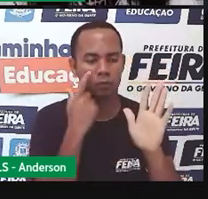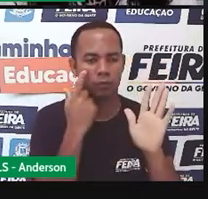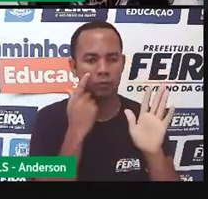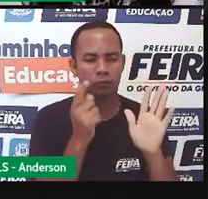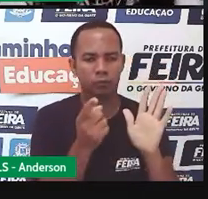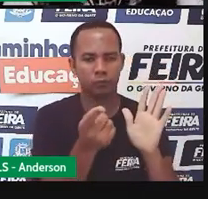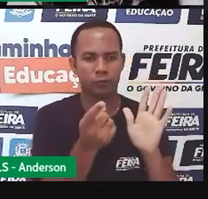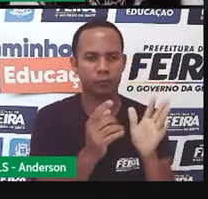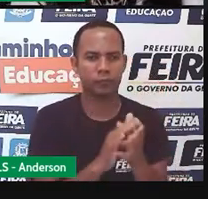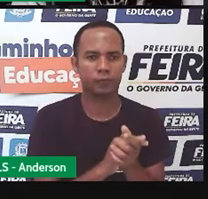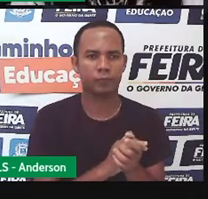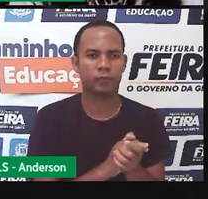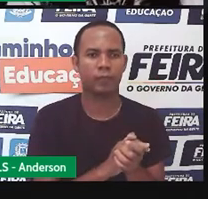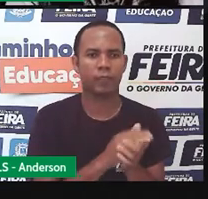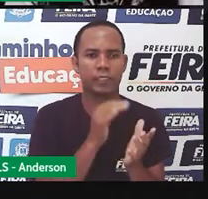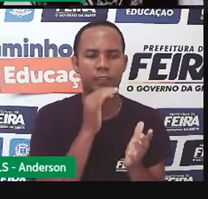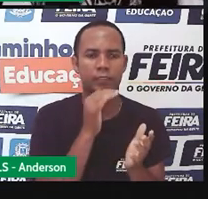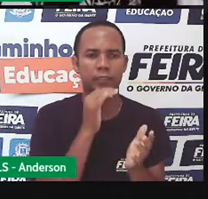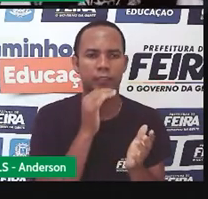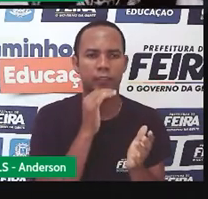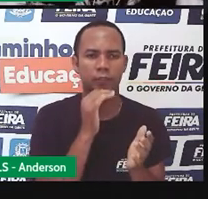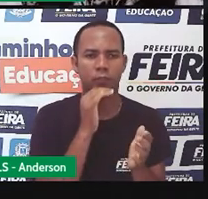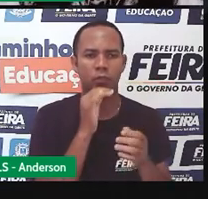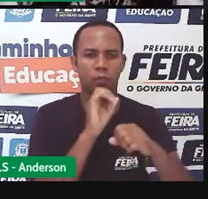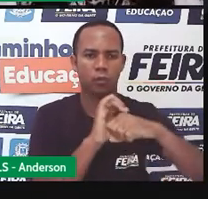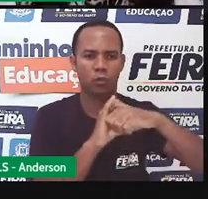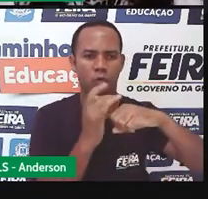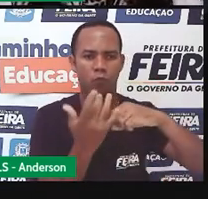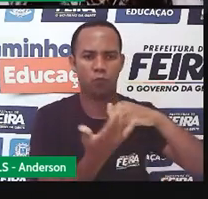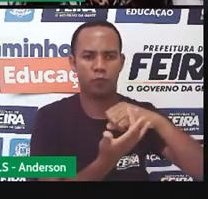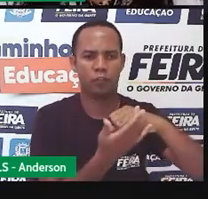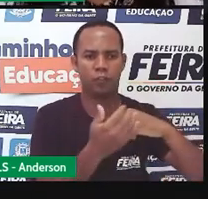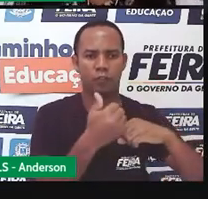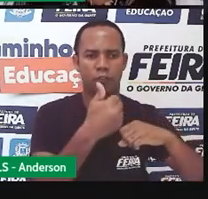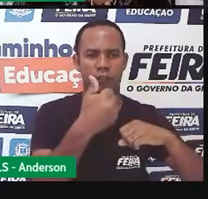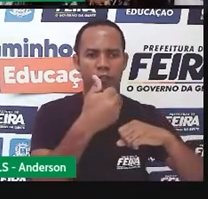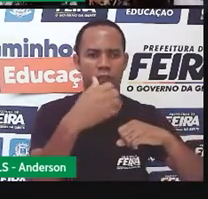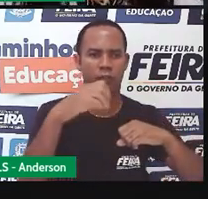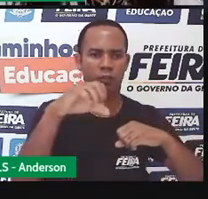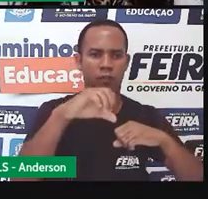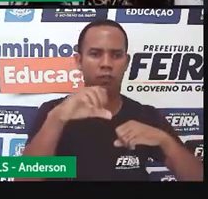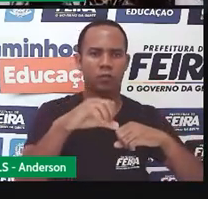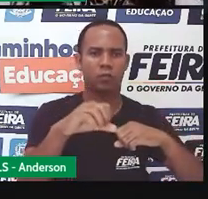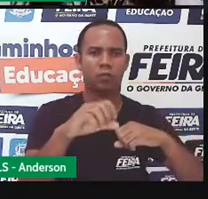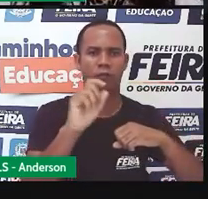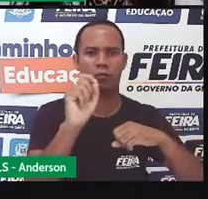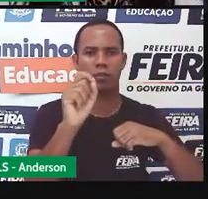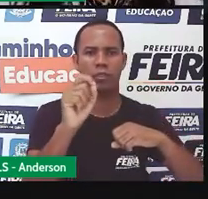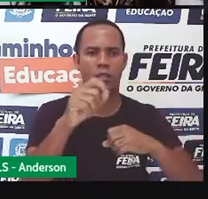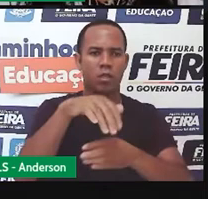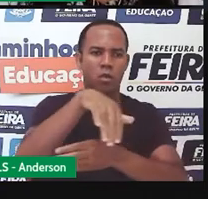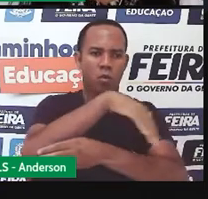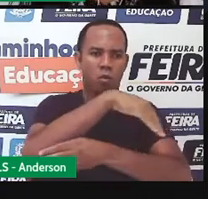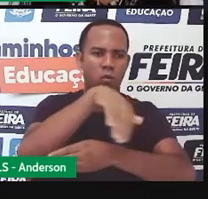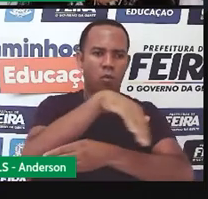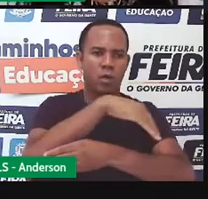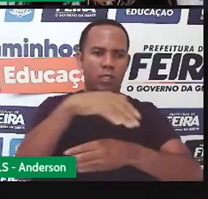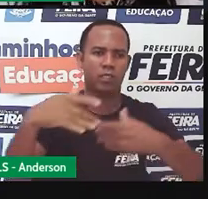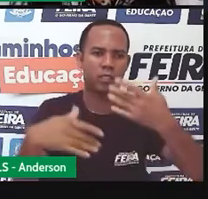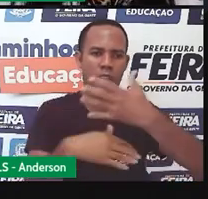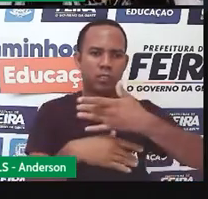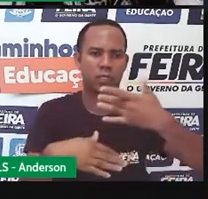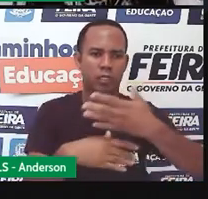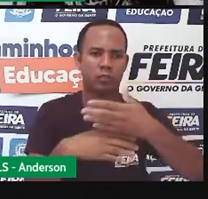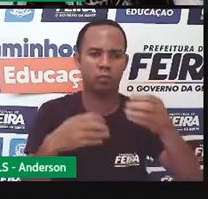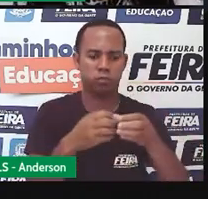mais um pouquinho. durante a pandemia da Covid-19, o abandono de animais nas ruas das cidades cresce